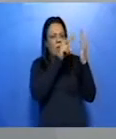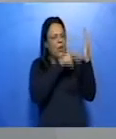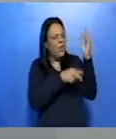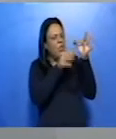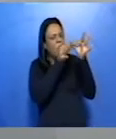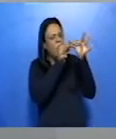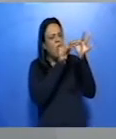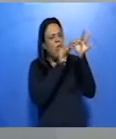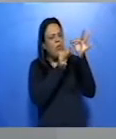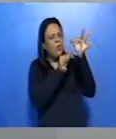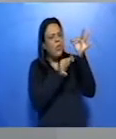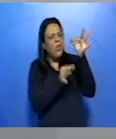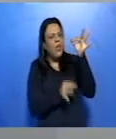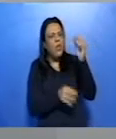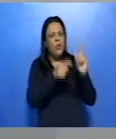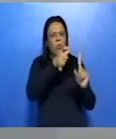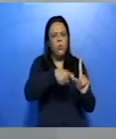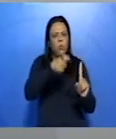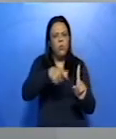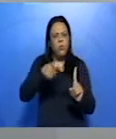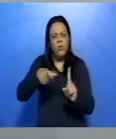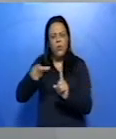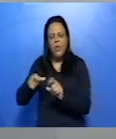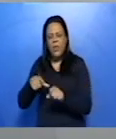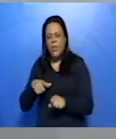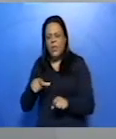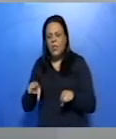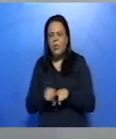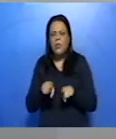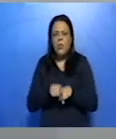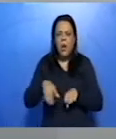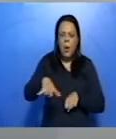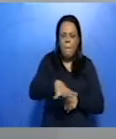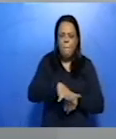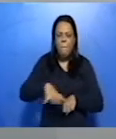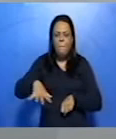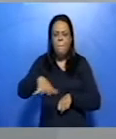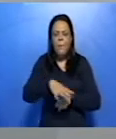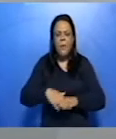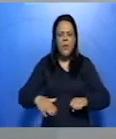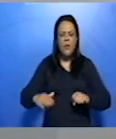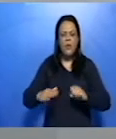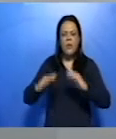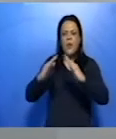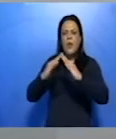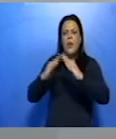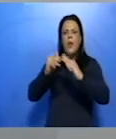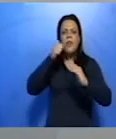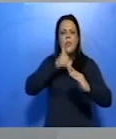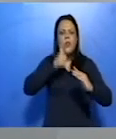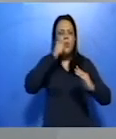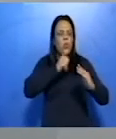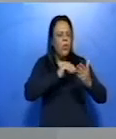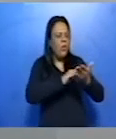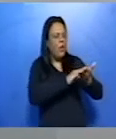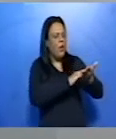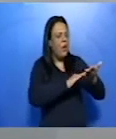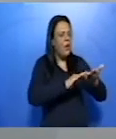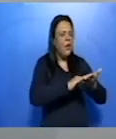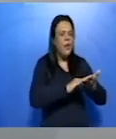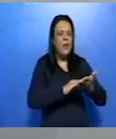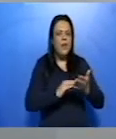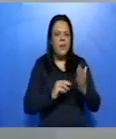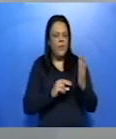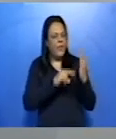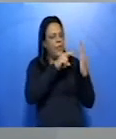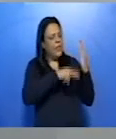descrição dos personagens, descreve o ambiente da casa da Cartomante, descreve a fisionomia, porque aqui depois